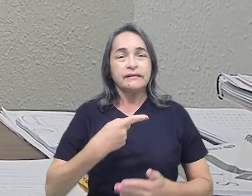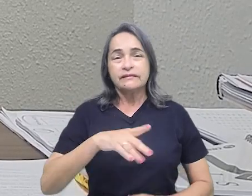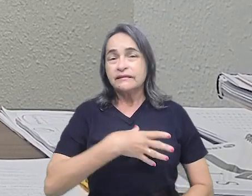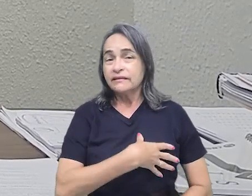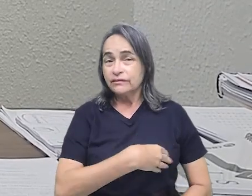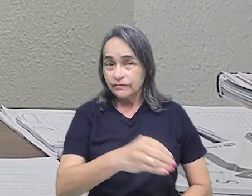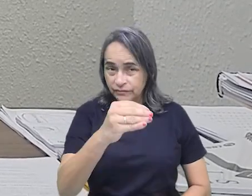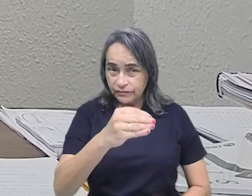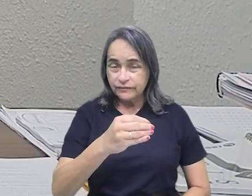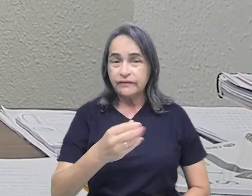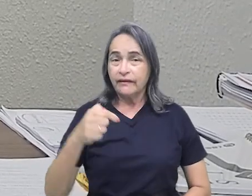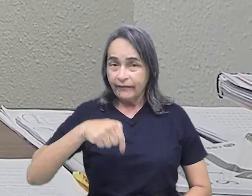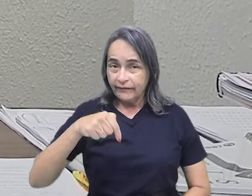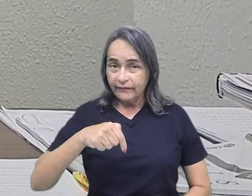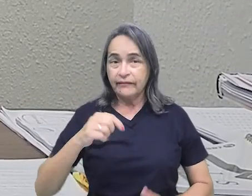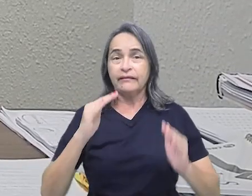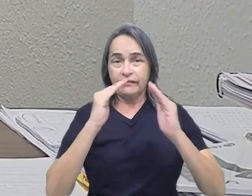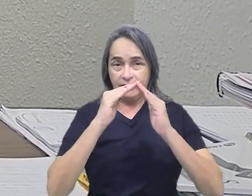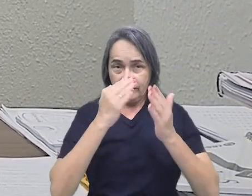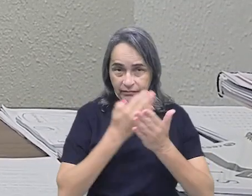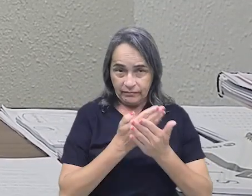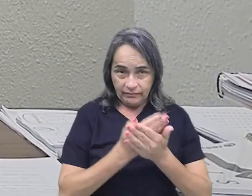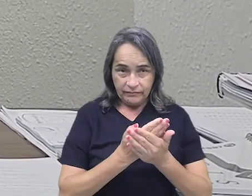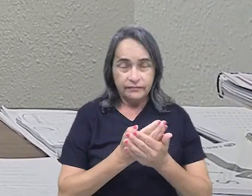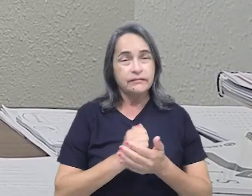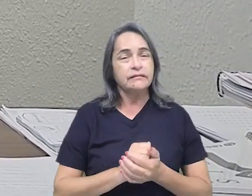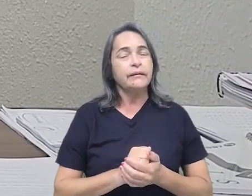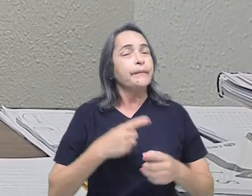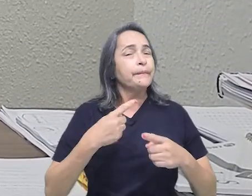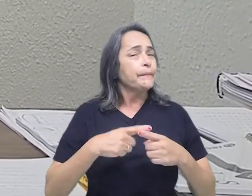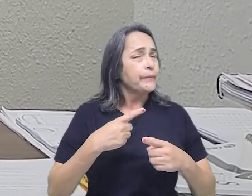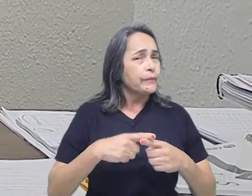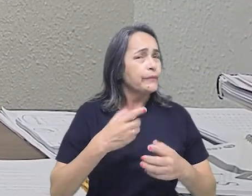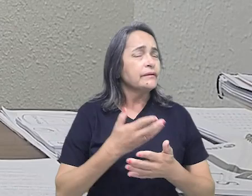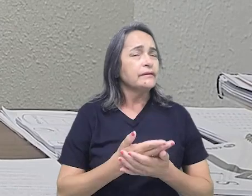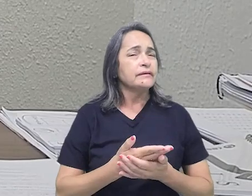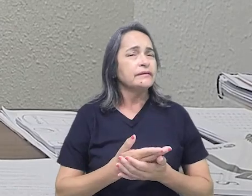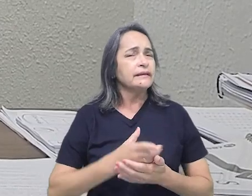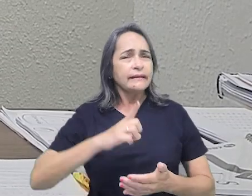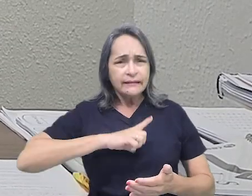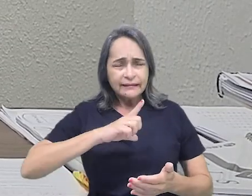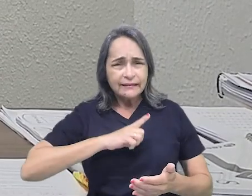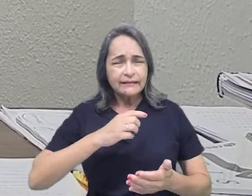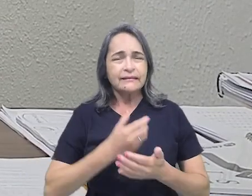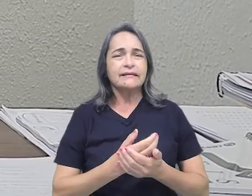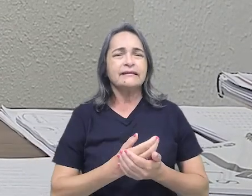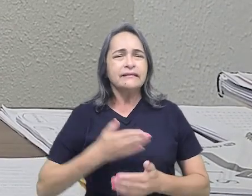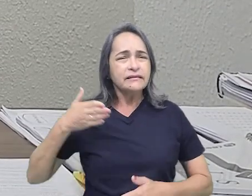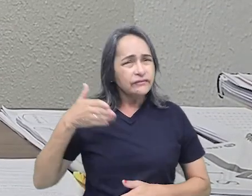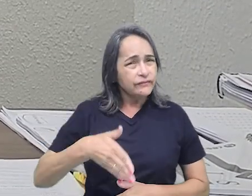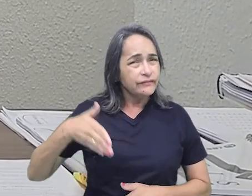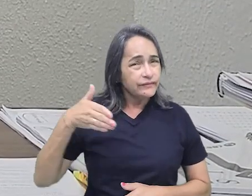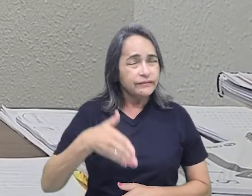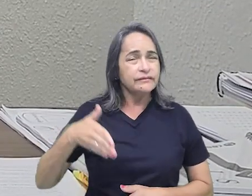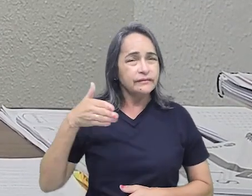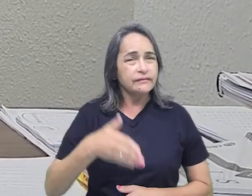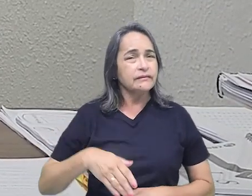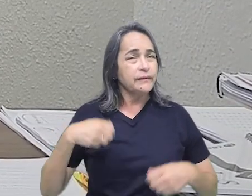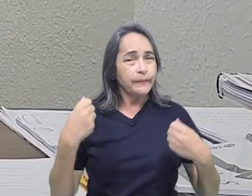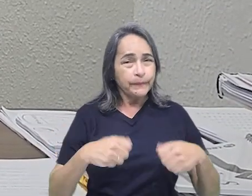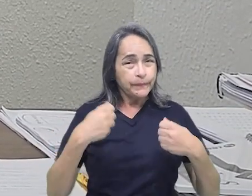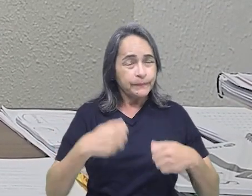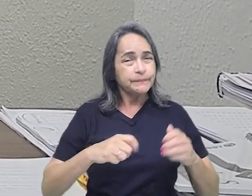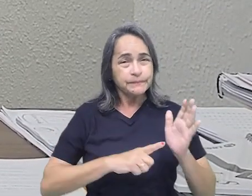filhos virem para a escola. Um dos motivos é que tem a frequência que precisa